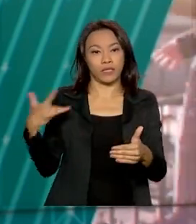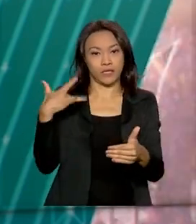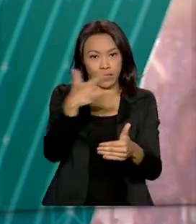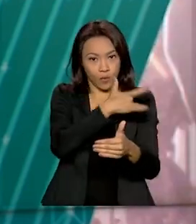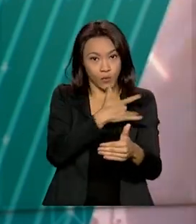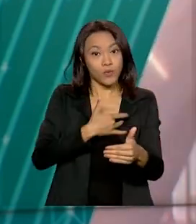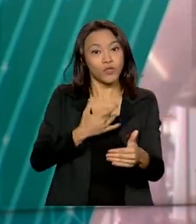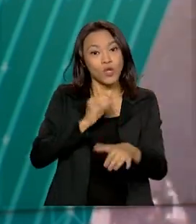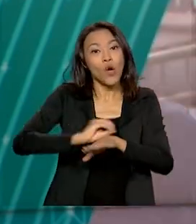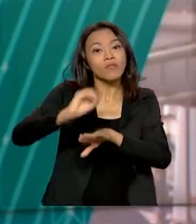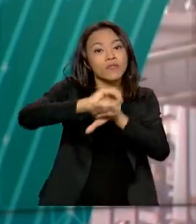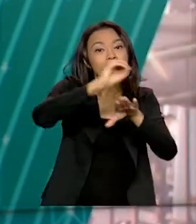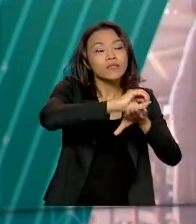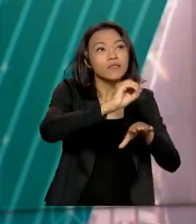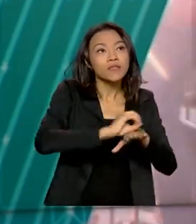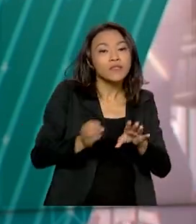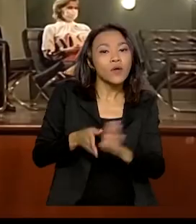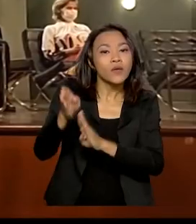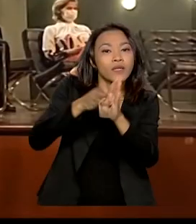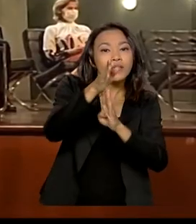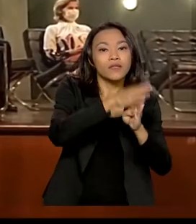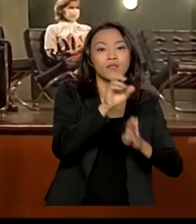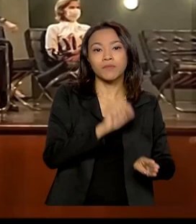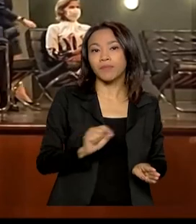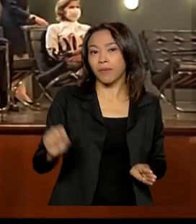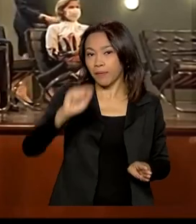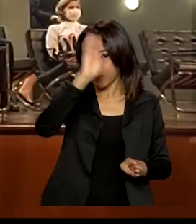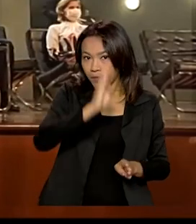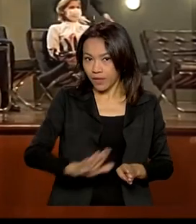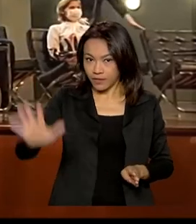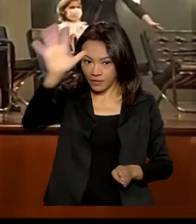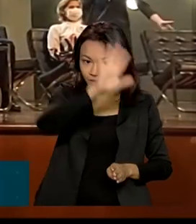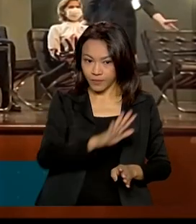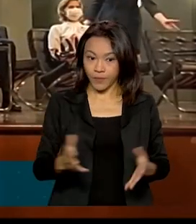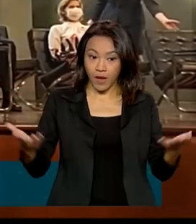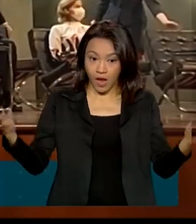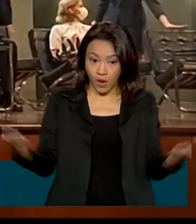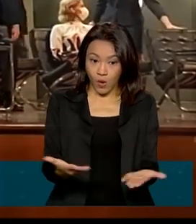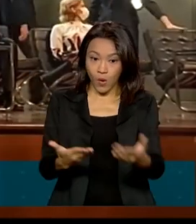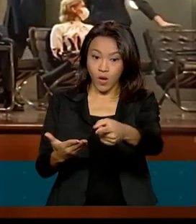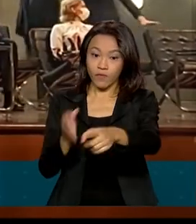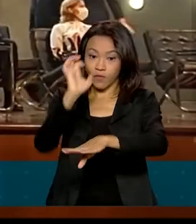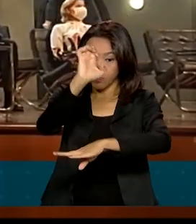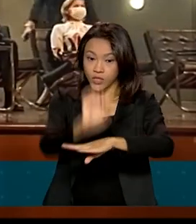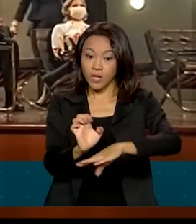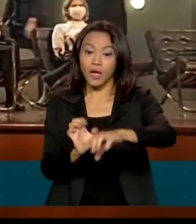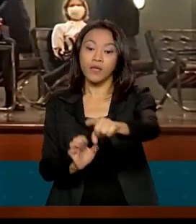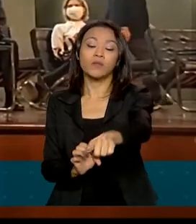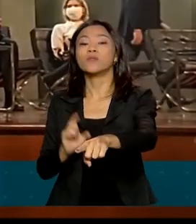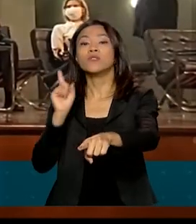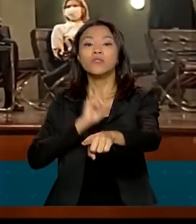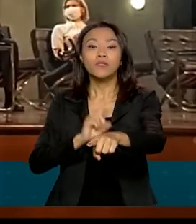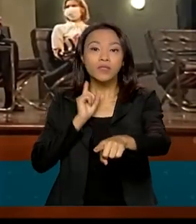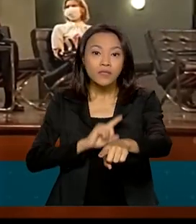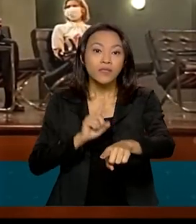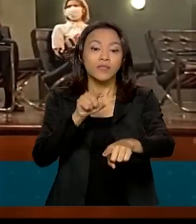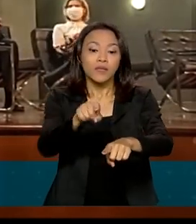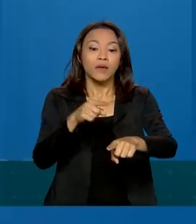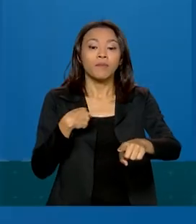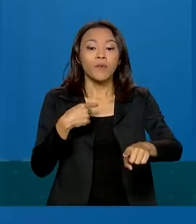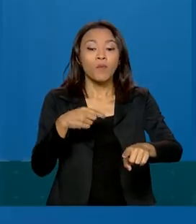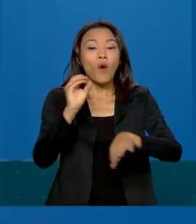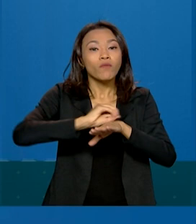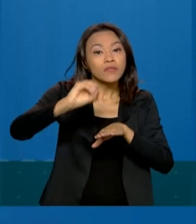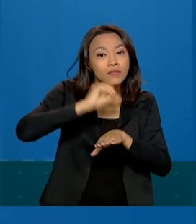oficinas em todo o país. Foi a vez de Minas Gerais receber a oficina de apresentação do Previne Brasil,